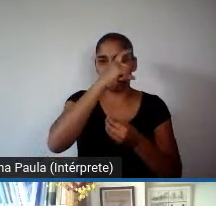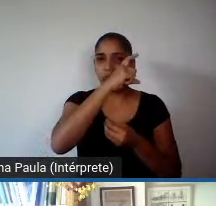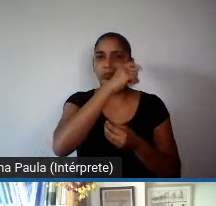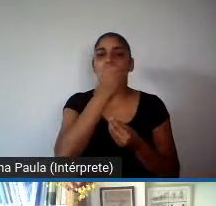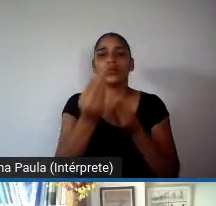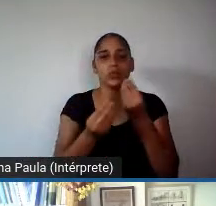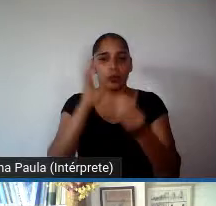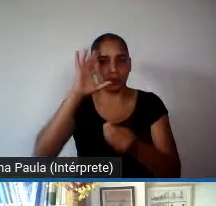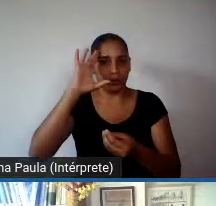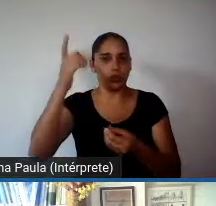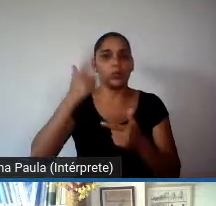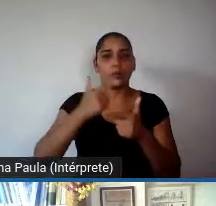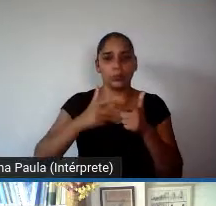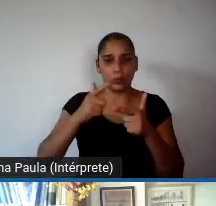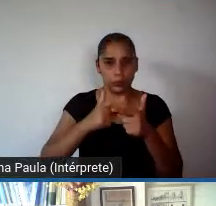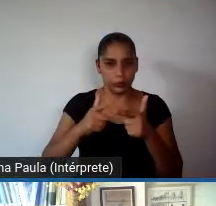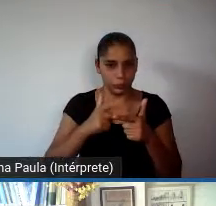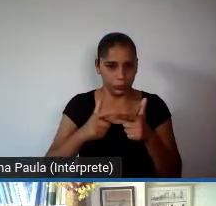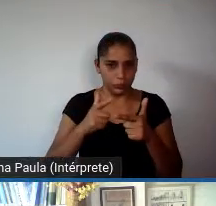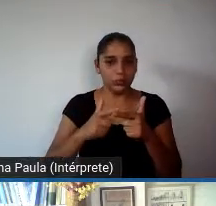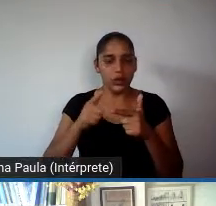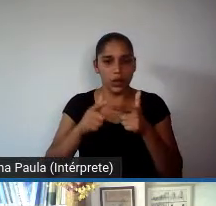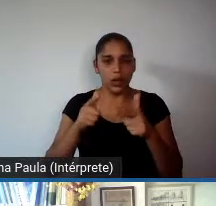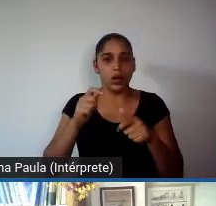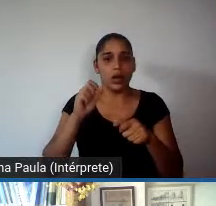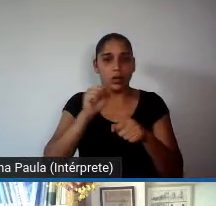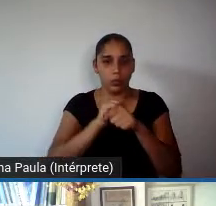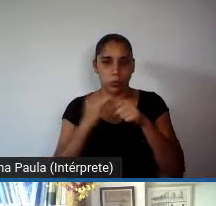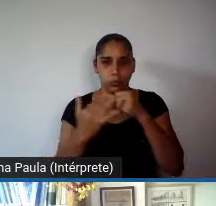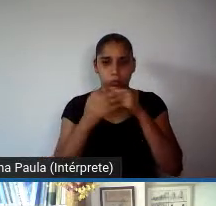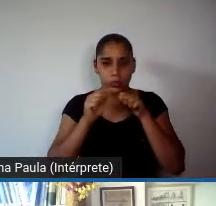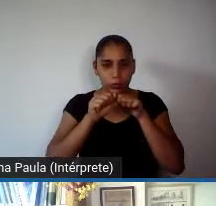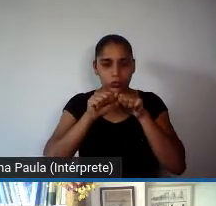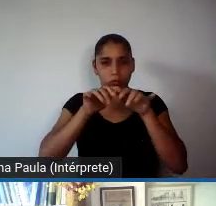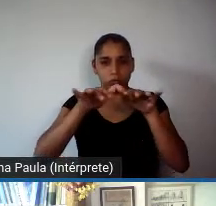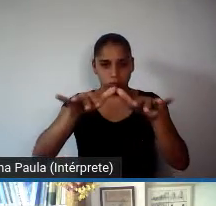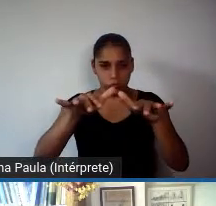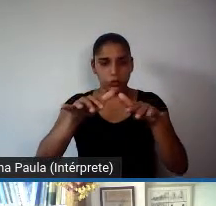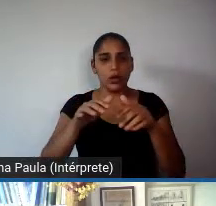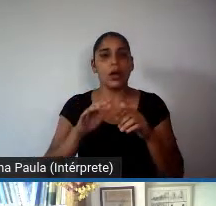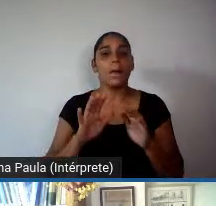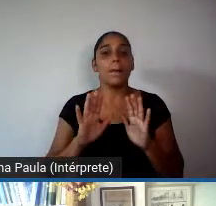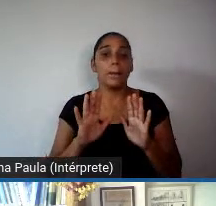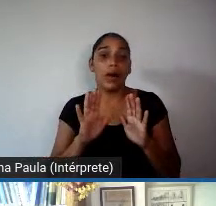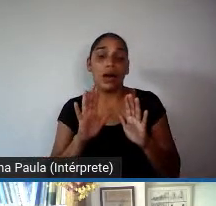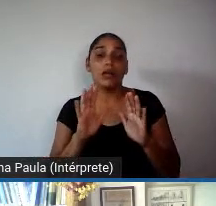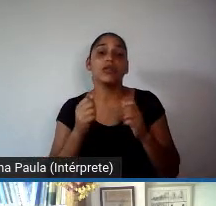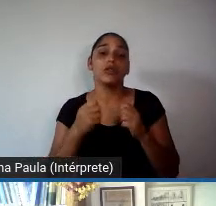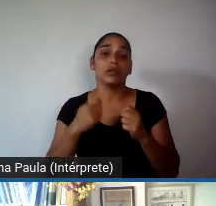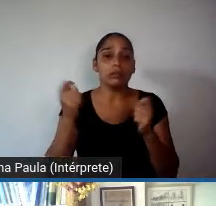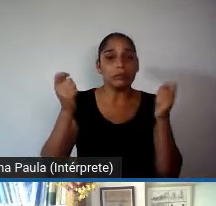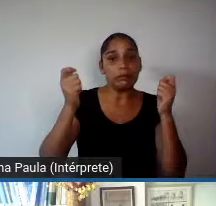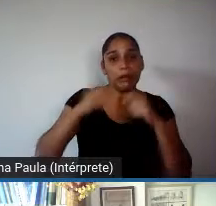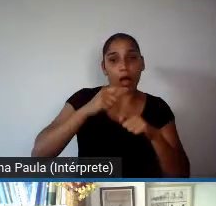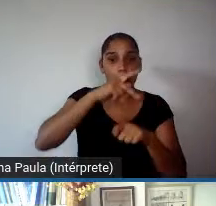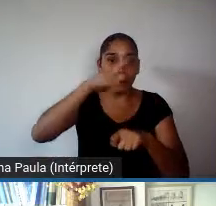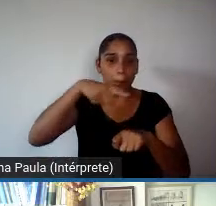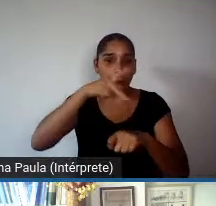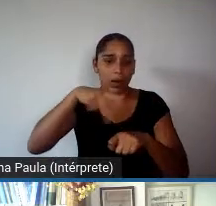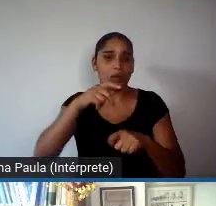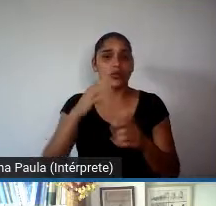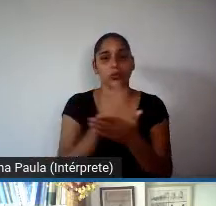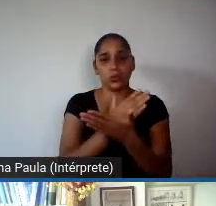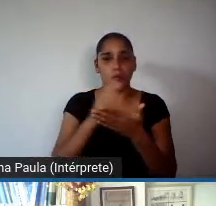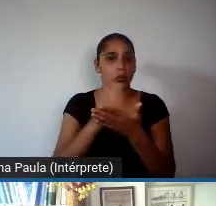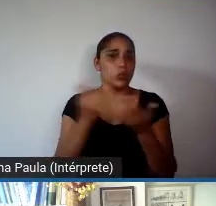uma, uma, uma pandemia com características, mas, sem dúvida nenhuma, muitos países foram muito mais eficientes, né,